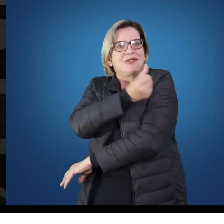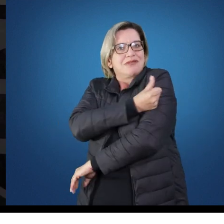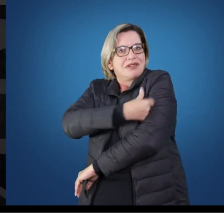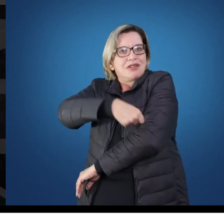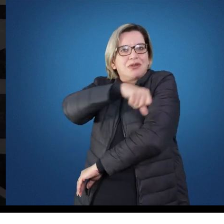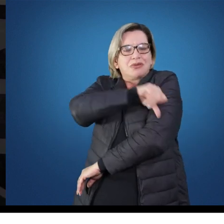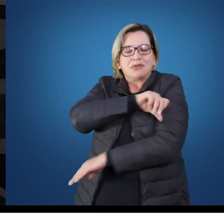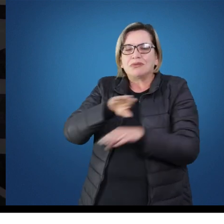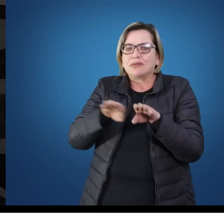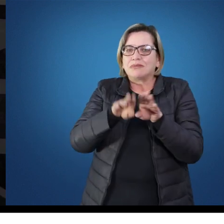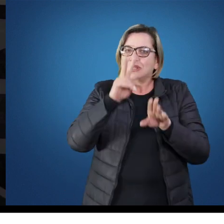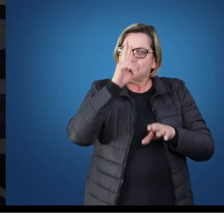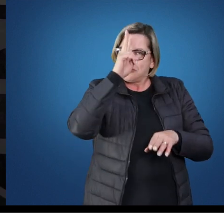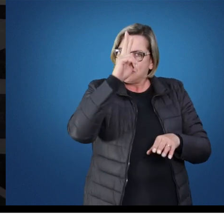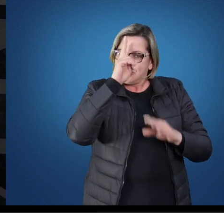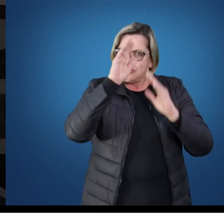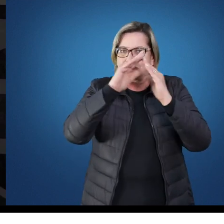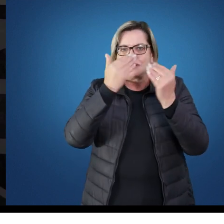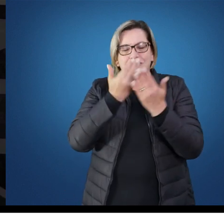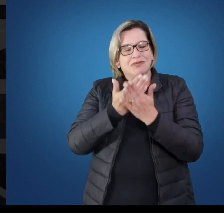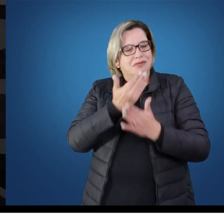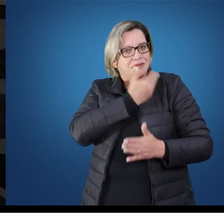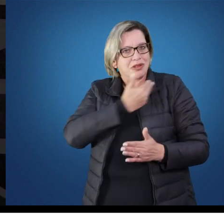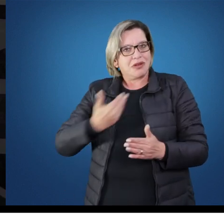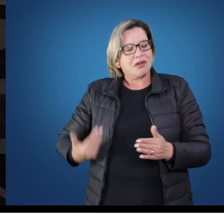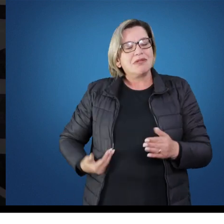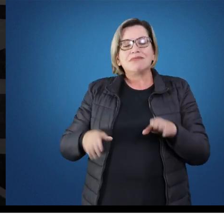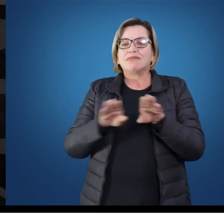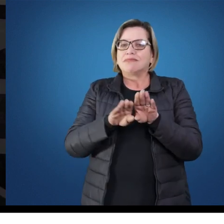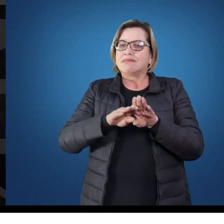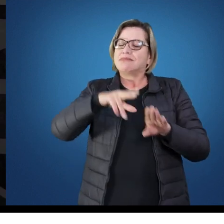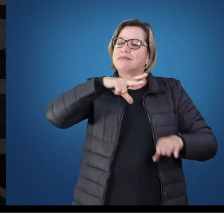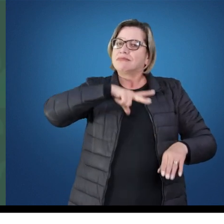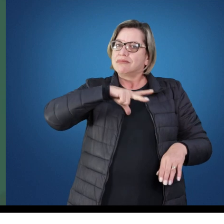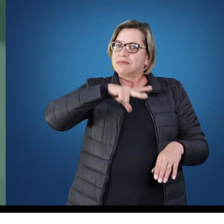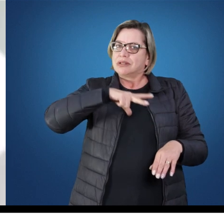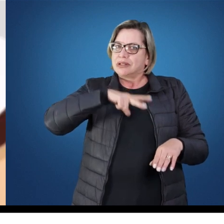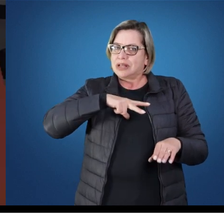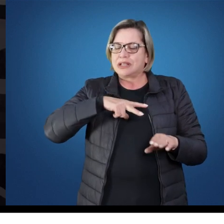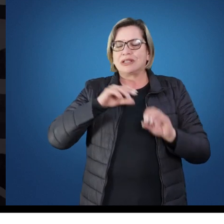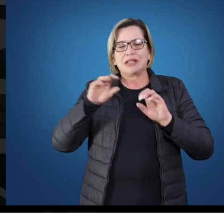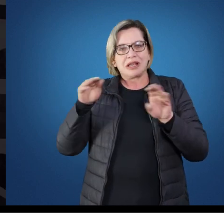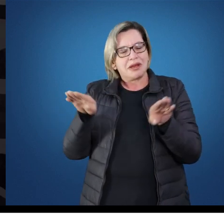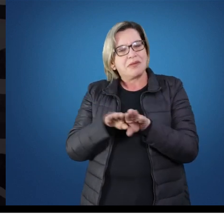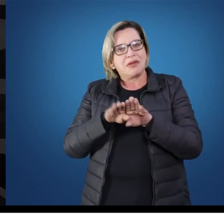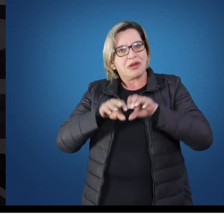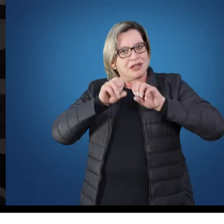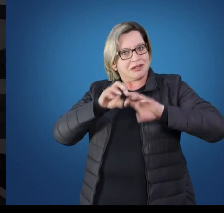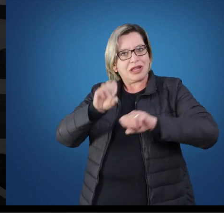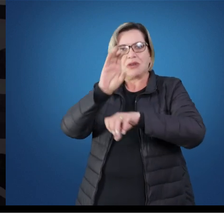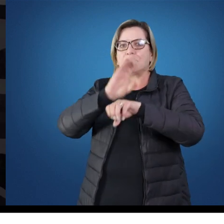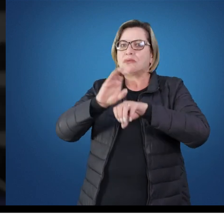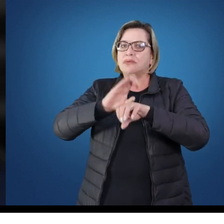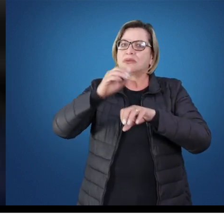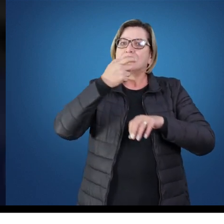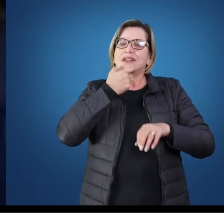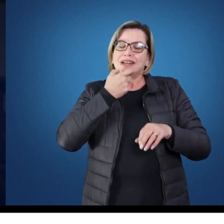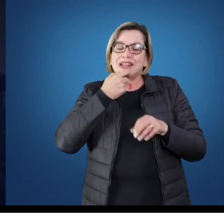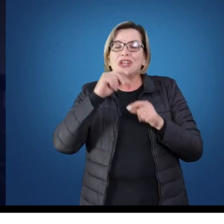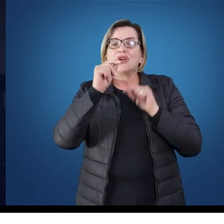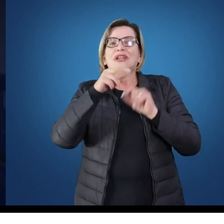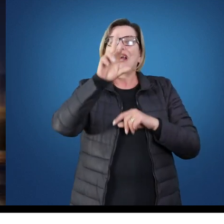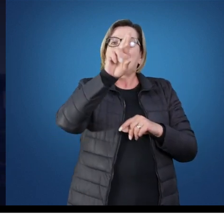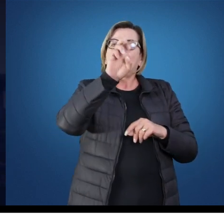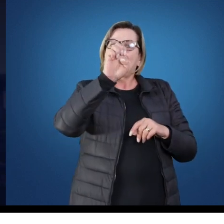e no médio, em escolas públicas e privadas, em cursos de língua inglesa e também como revisores de texto em língua inglesa.